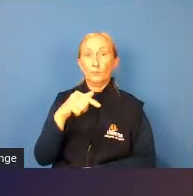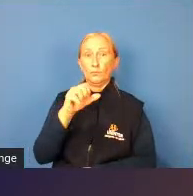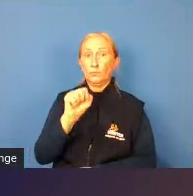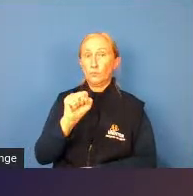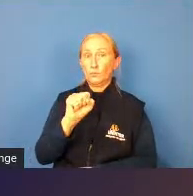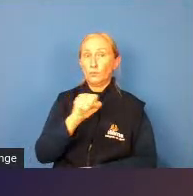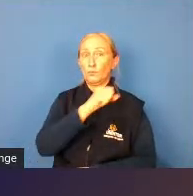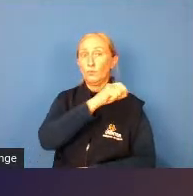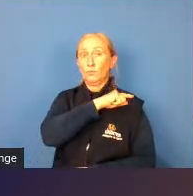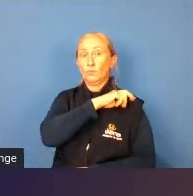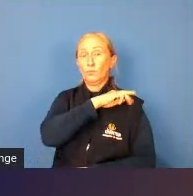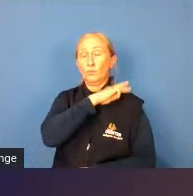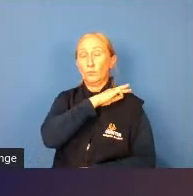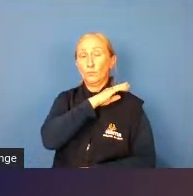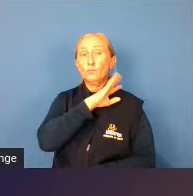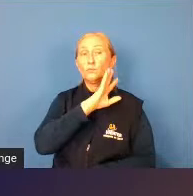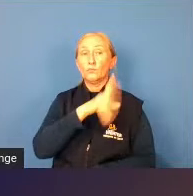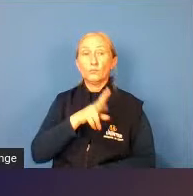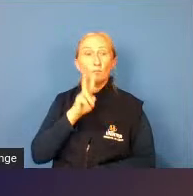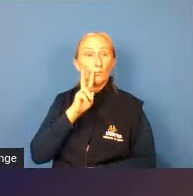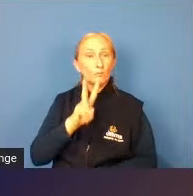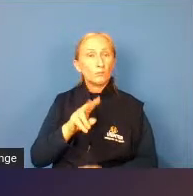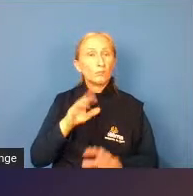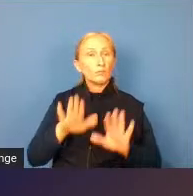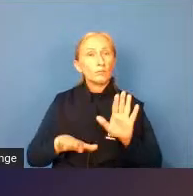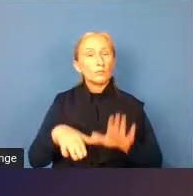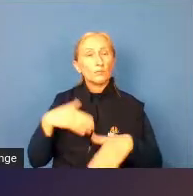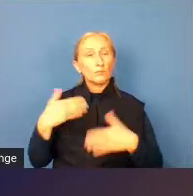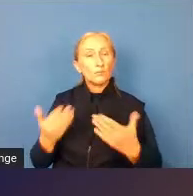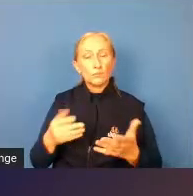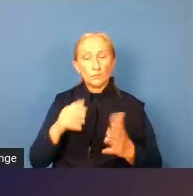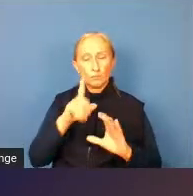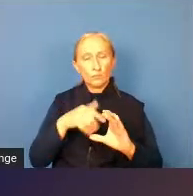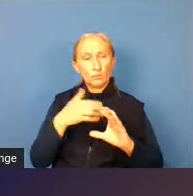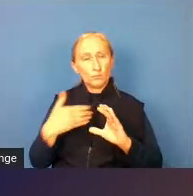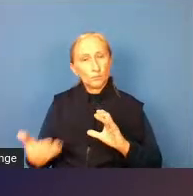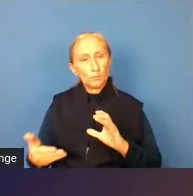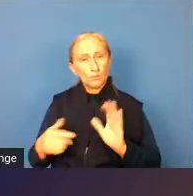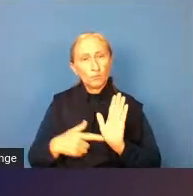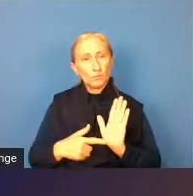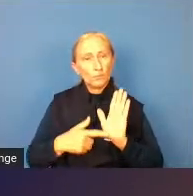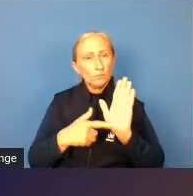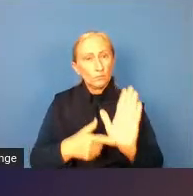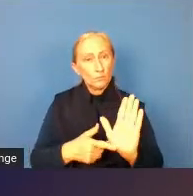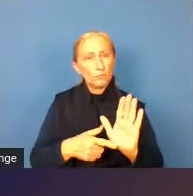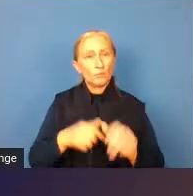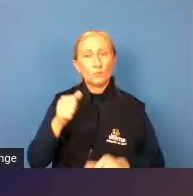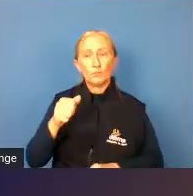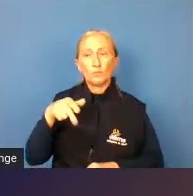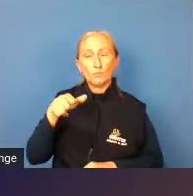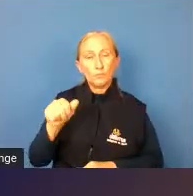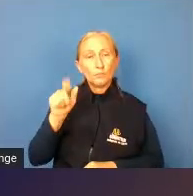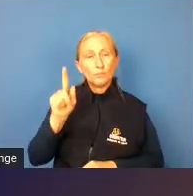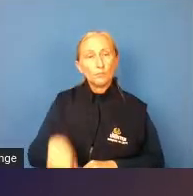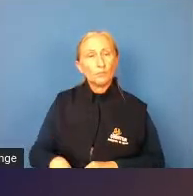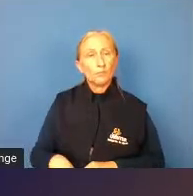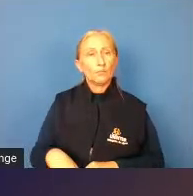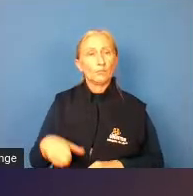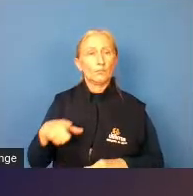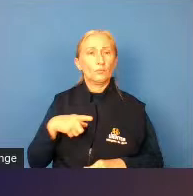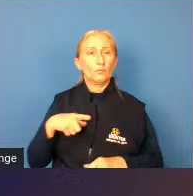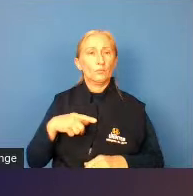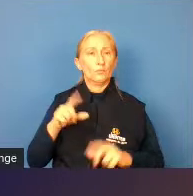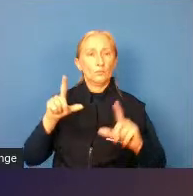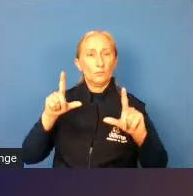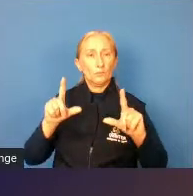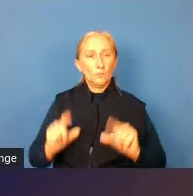no ensino médio então a gente vê talvez por essas características apresentadas pela Ana que há essa